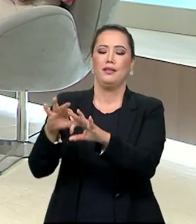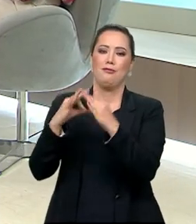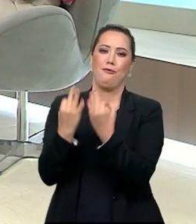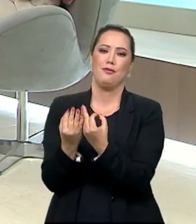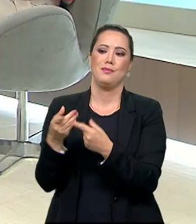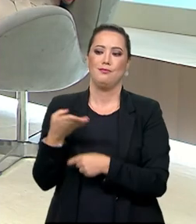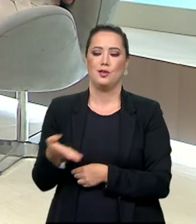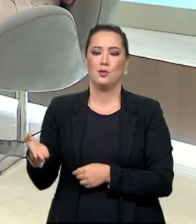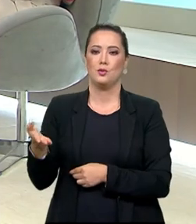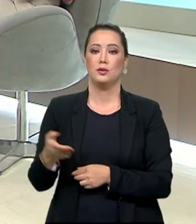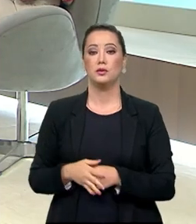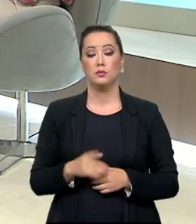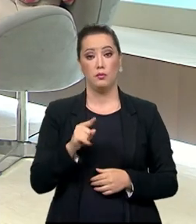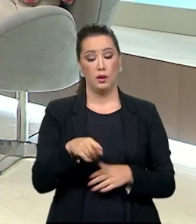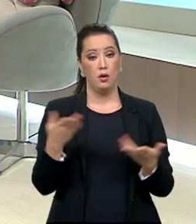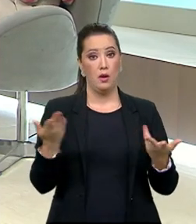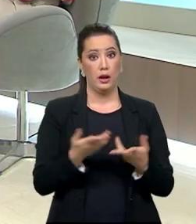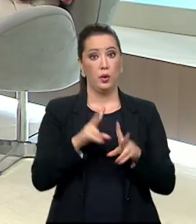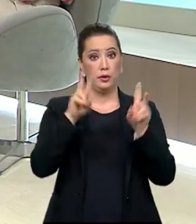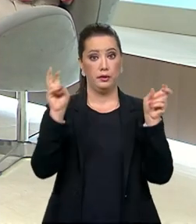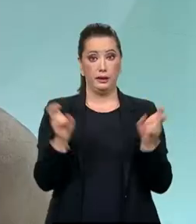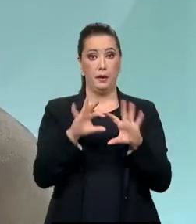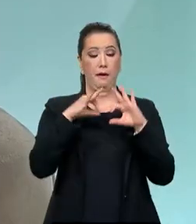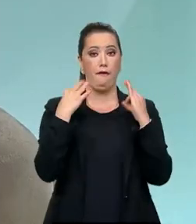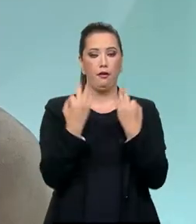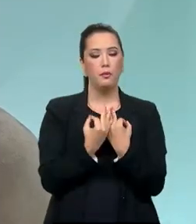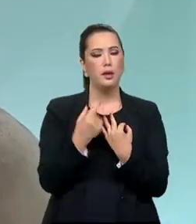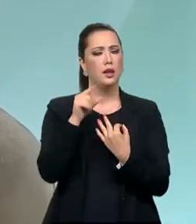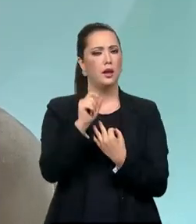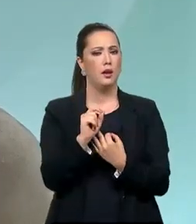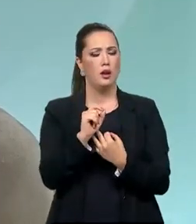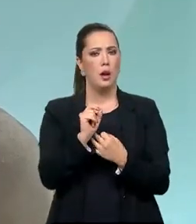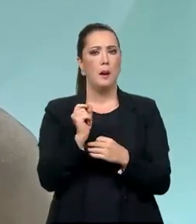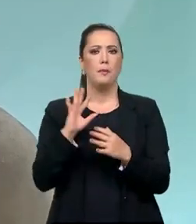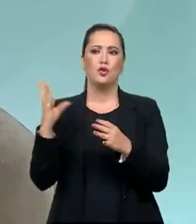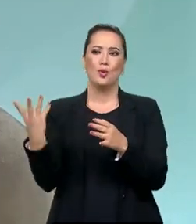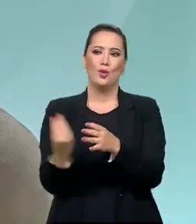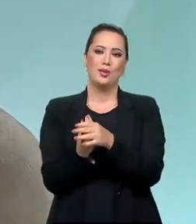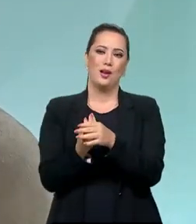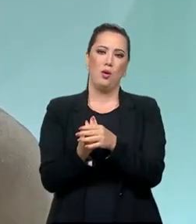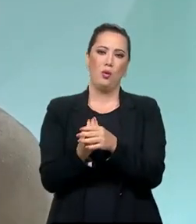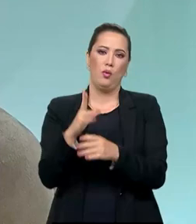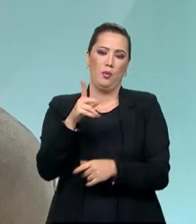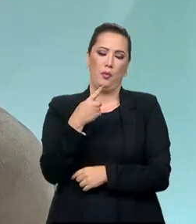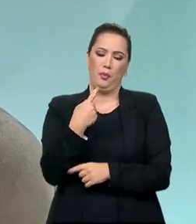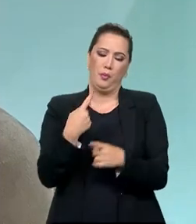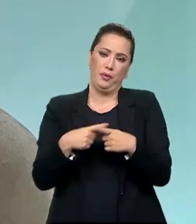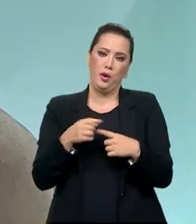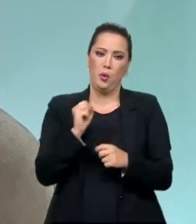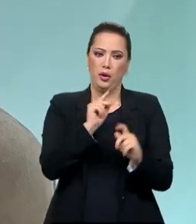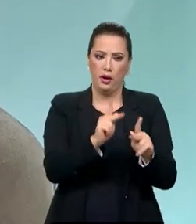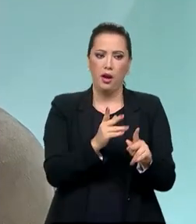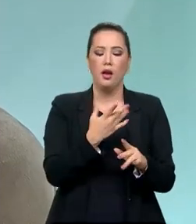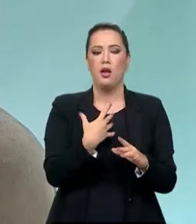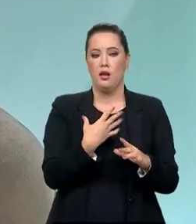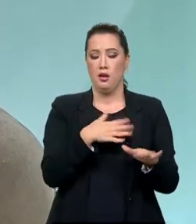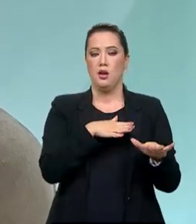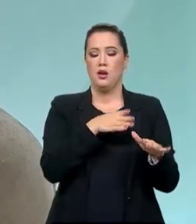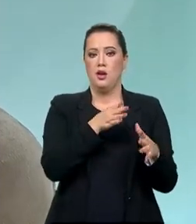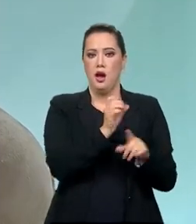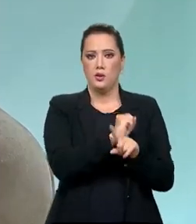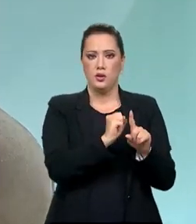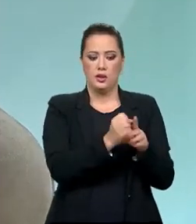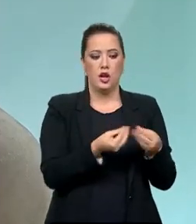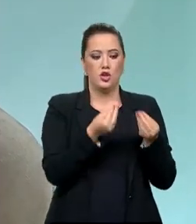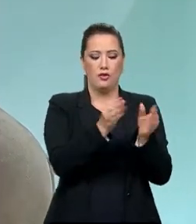família. A família como plataforma para a inclusão, porque não adianta a sociedade garantir a acessibilidade, seja o